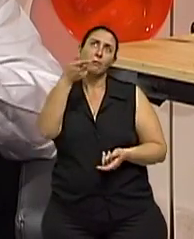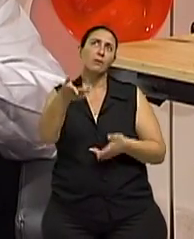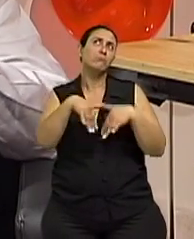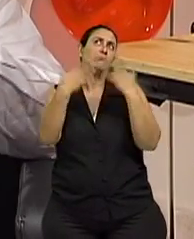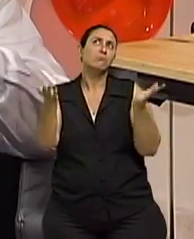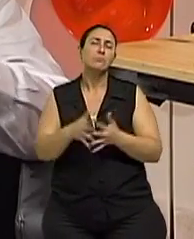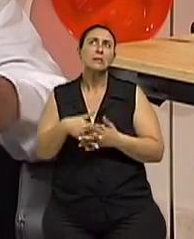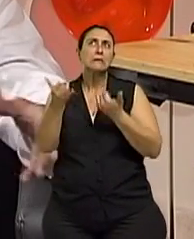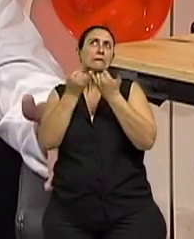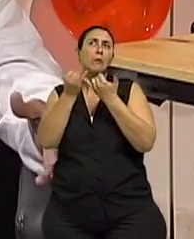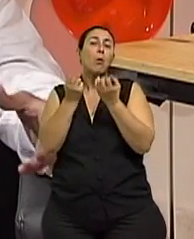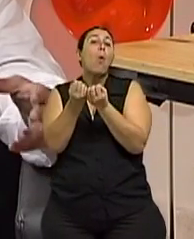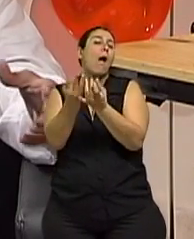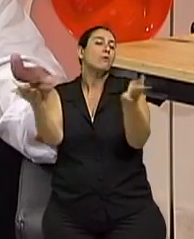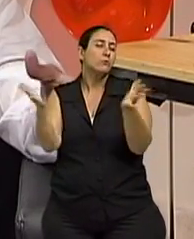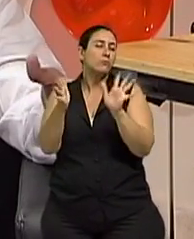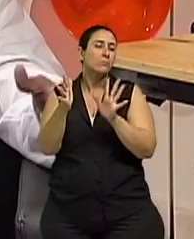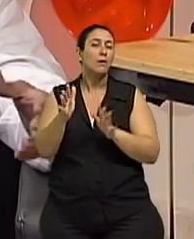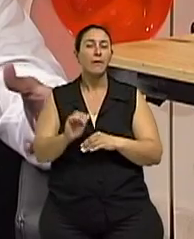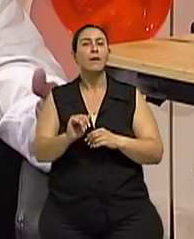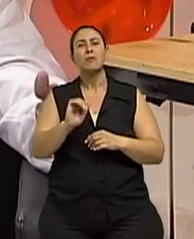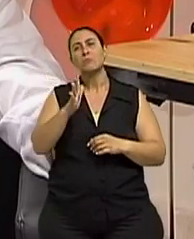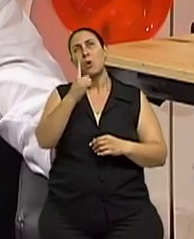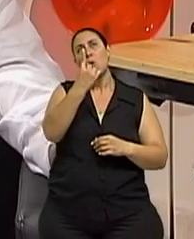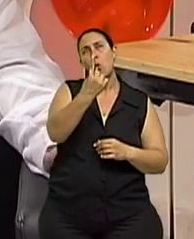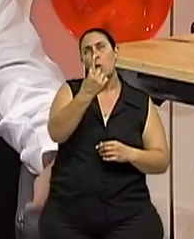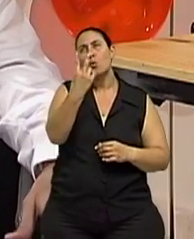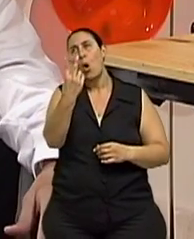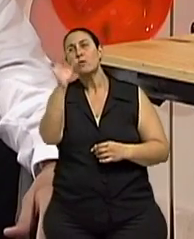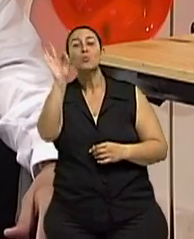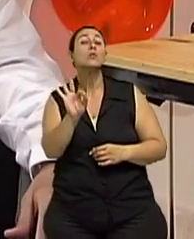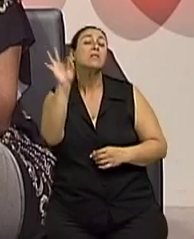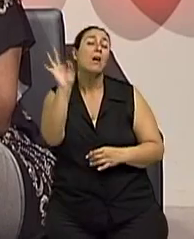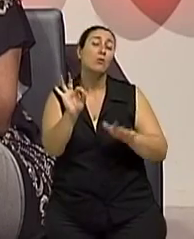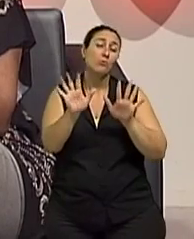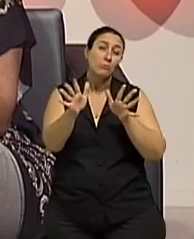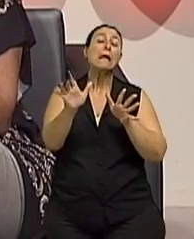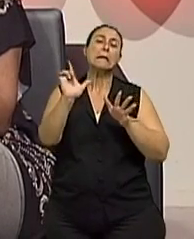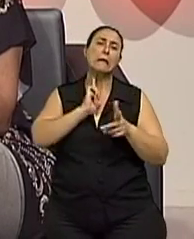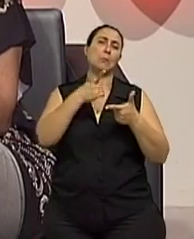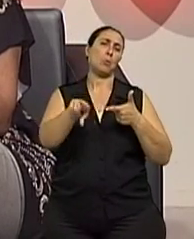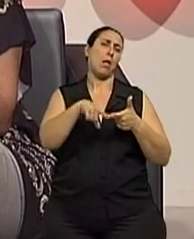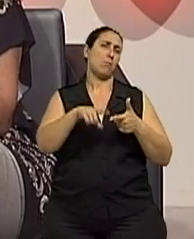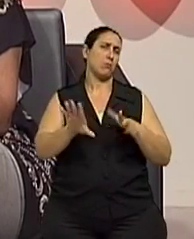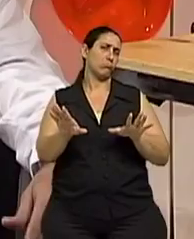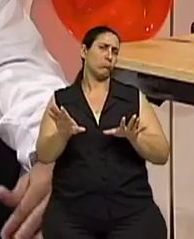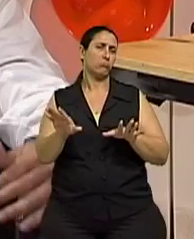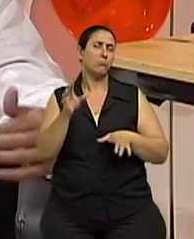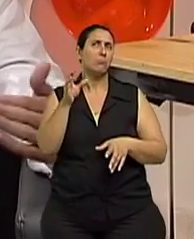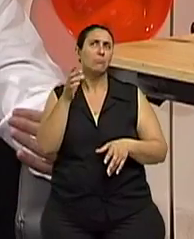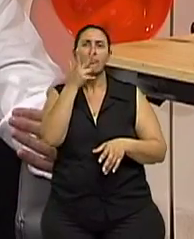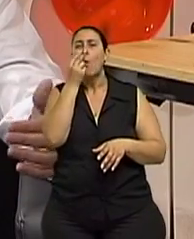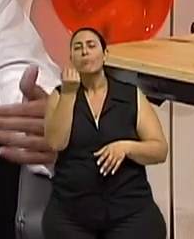uma porcentagem, diria que em torno de 1 a 2% pode ter algum tipo de complicação. muito baixo. Mas é muito baixo. Claro, com certeza, com